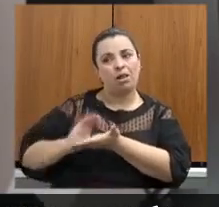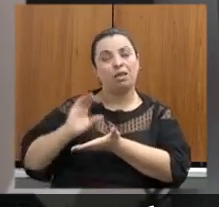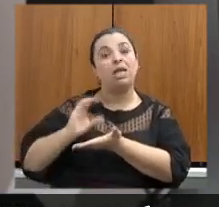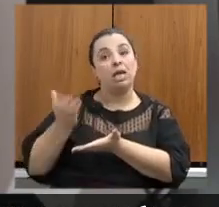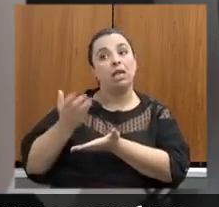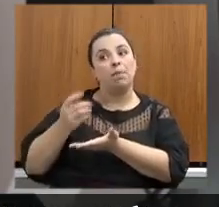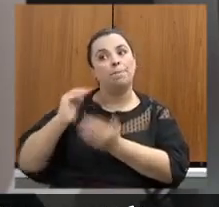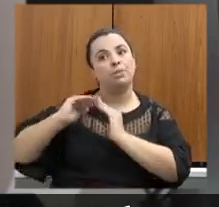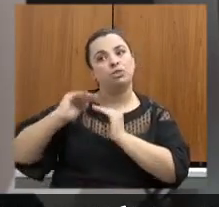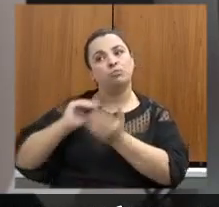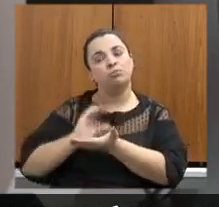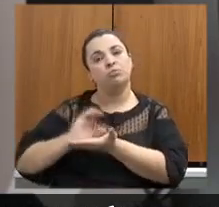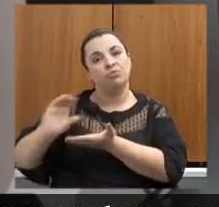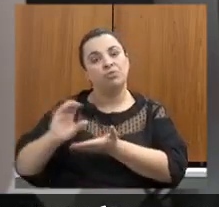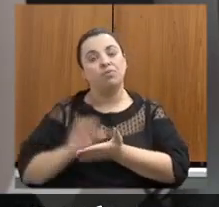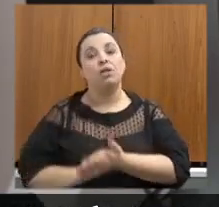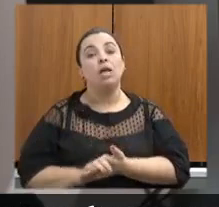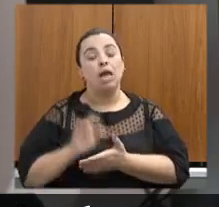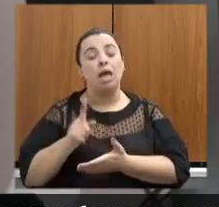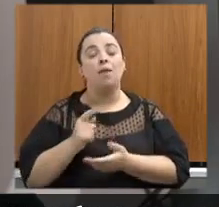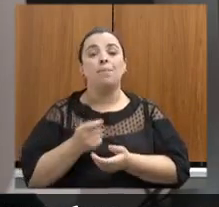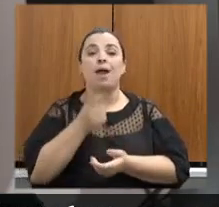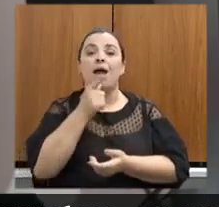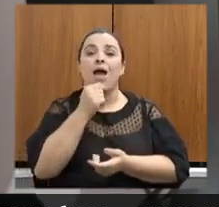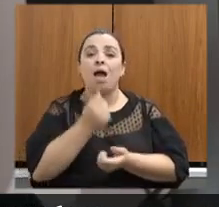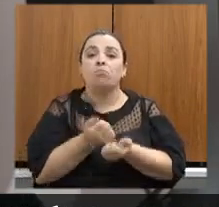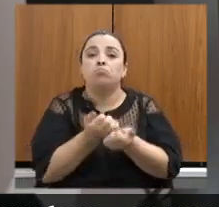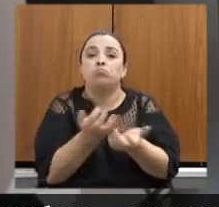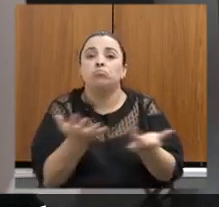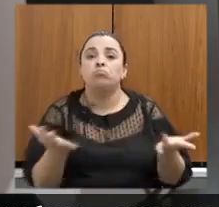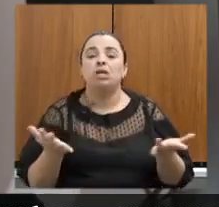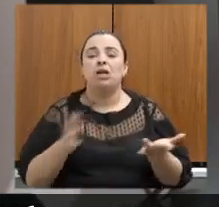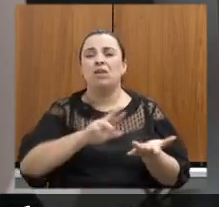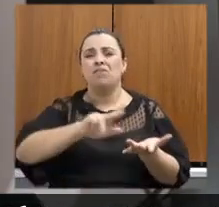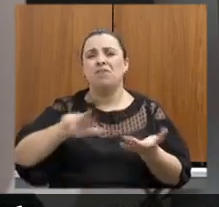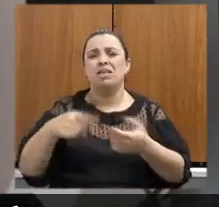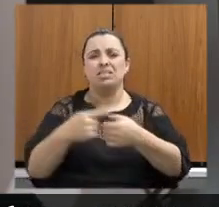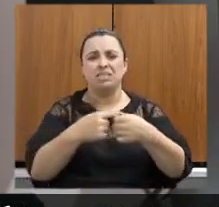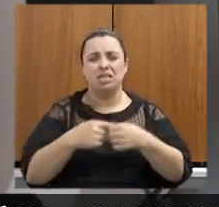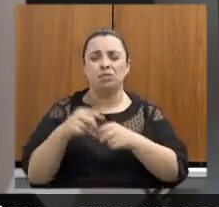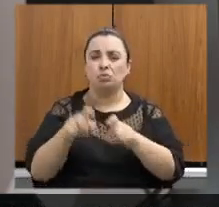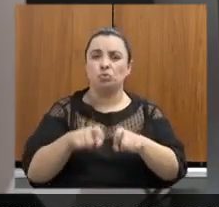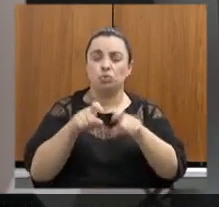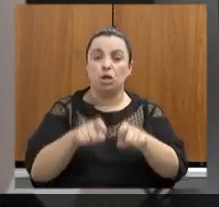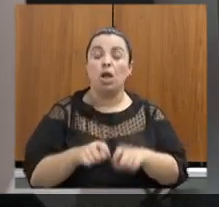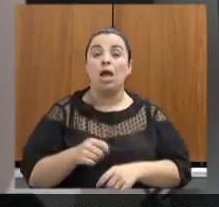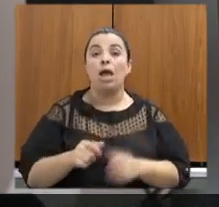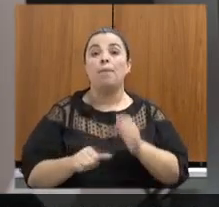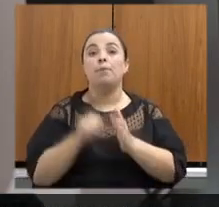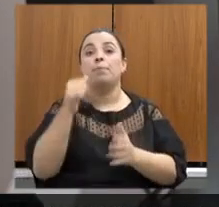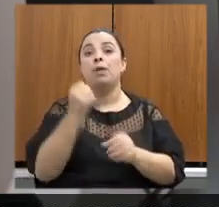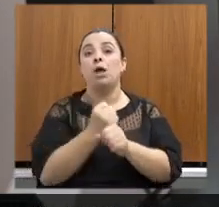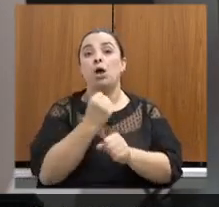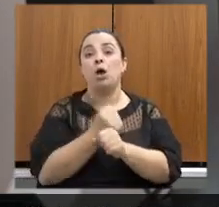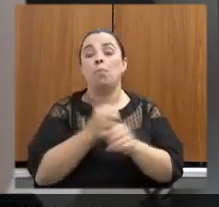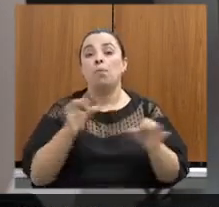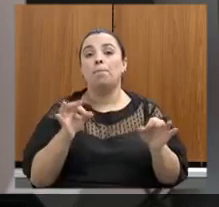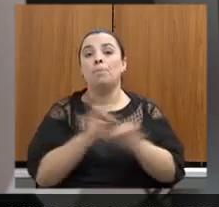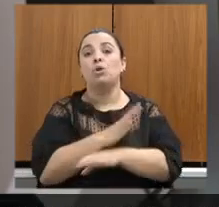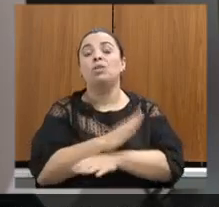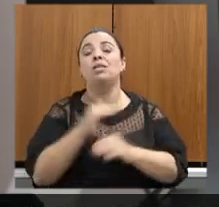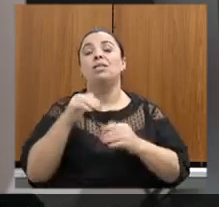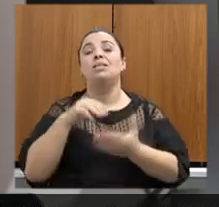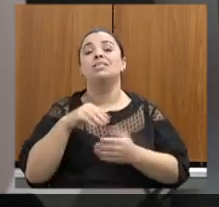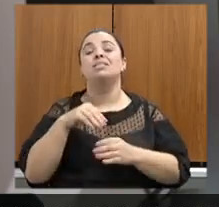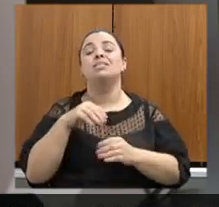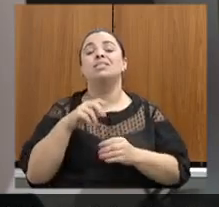abastecimento público de comunidade rural e concluímos a primeira obra em Mato Verde agora, nesse mês de junho, de